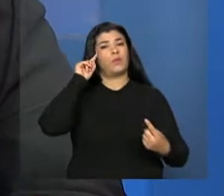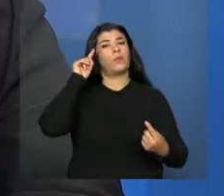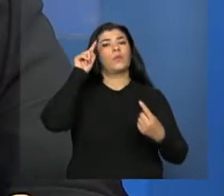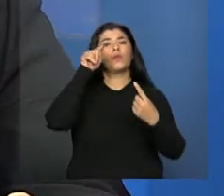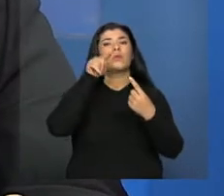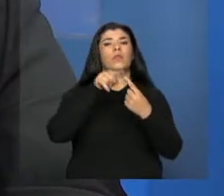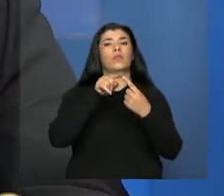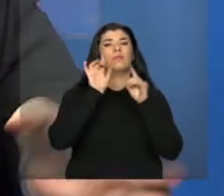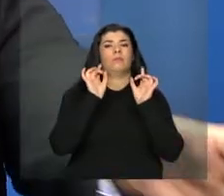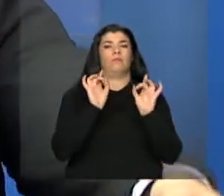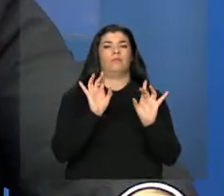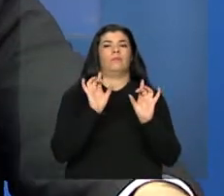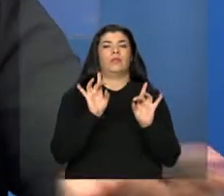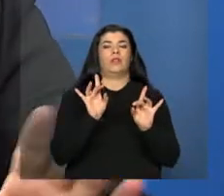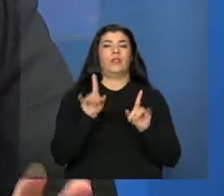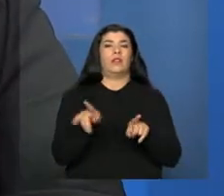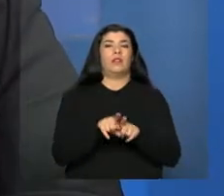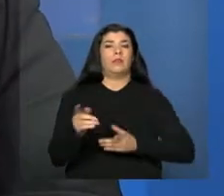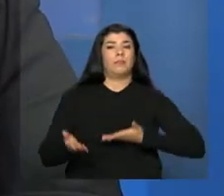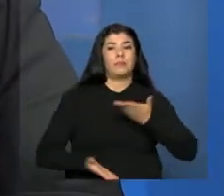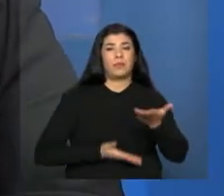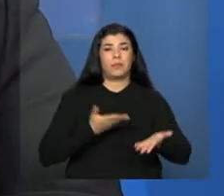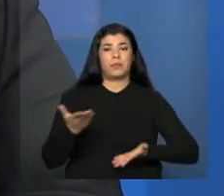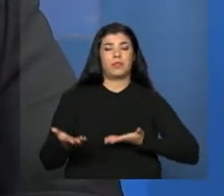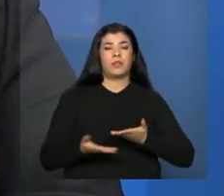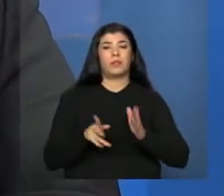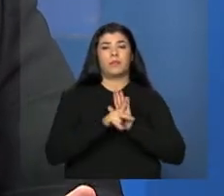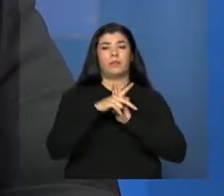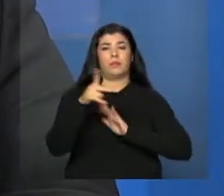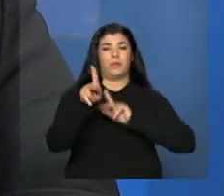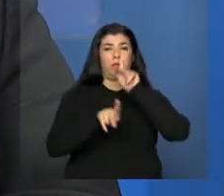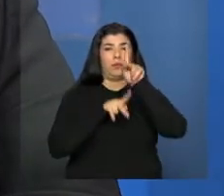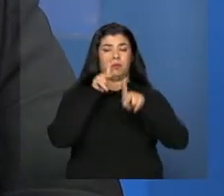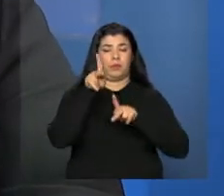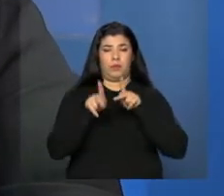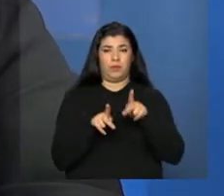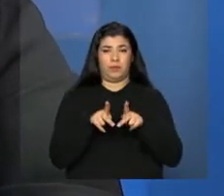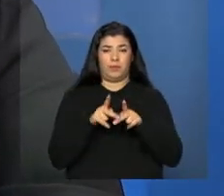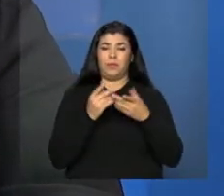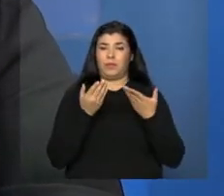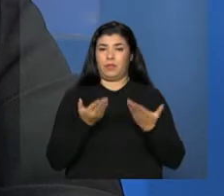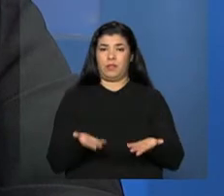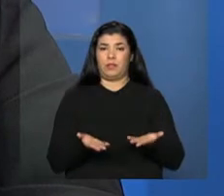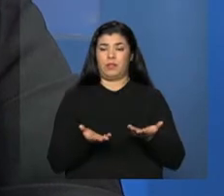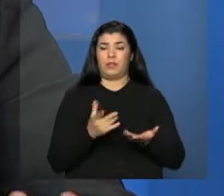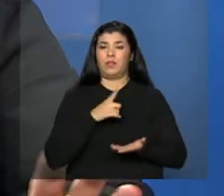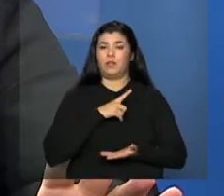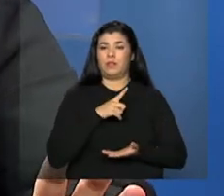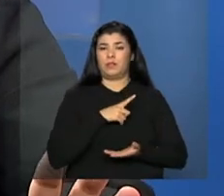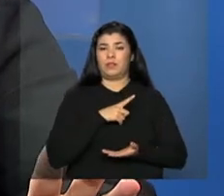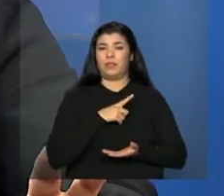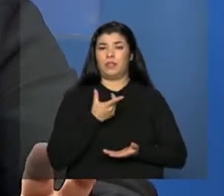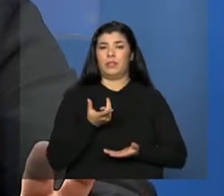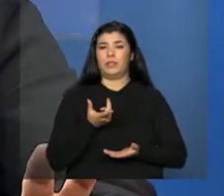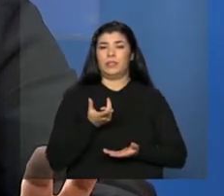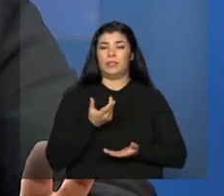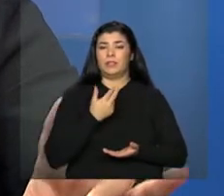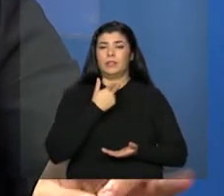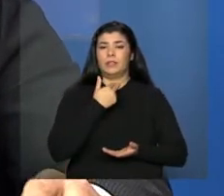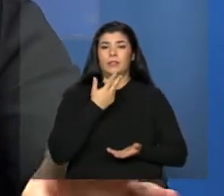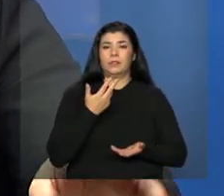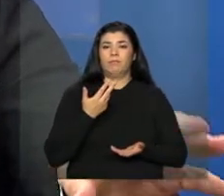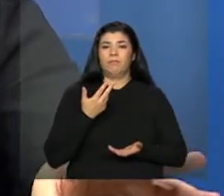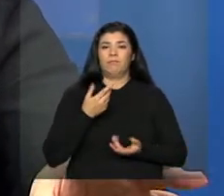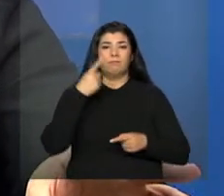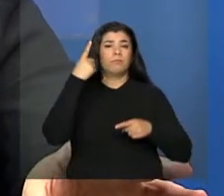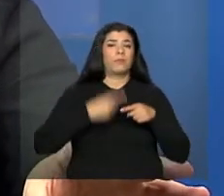pouco, mas a prestação de serviço à população. dessa forma, é